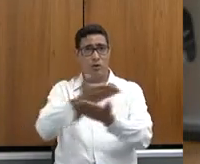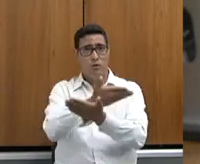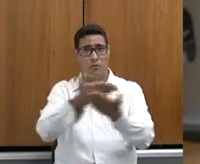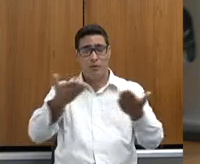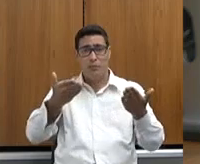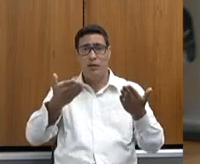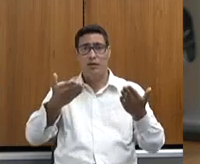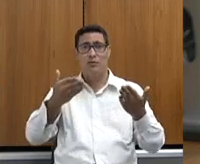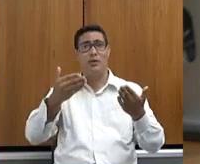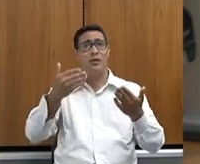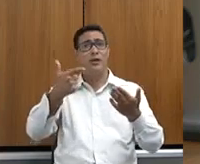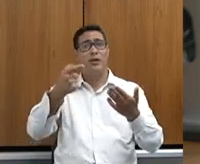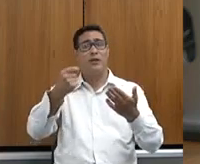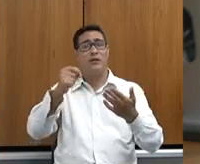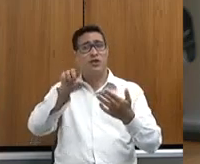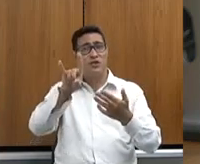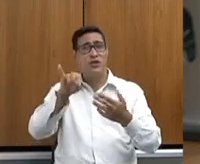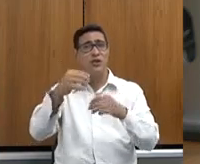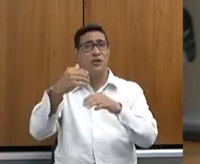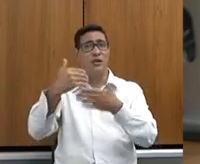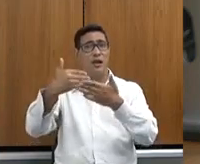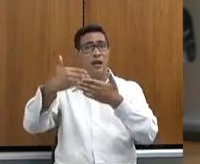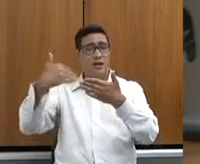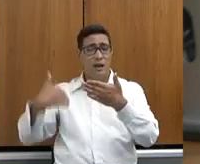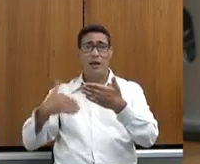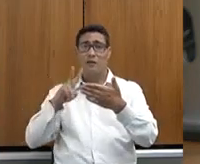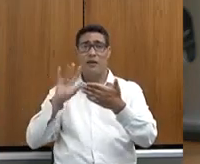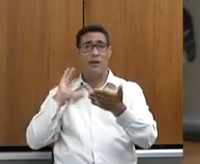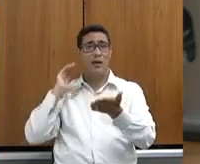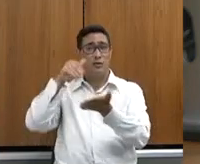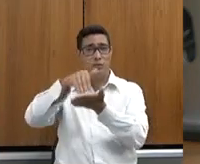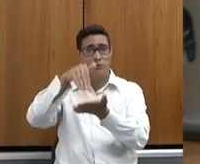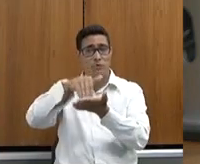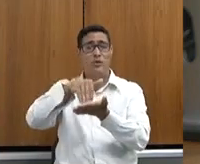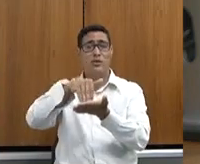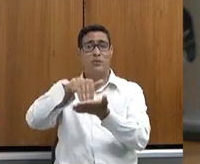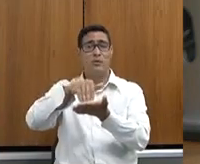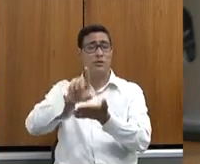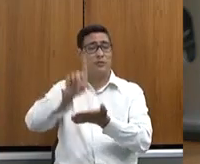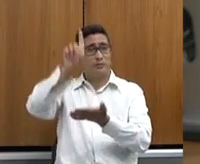20 dias atrás, então, vai ser a última vez, se Deus quiser.